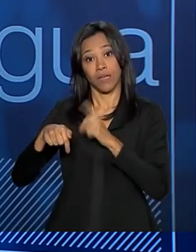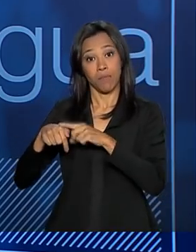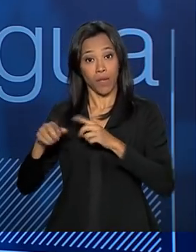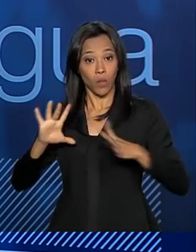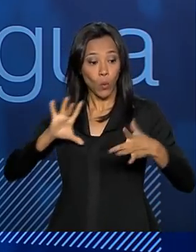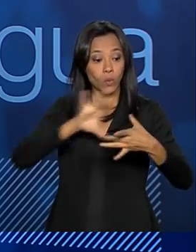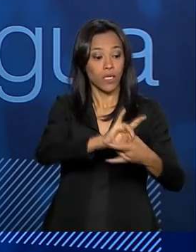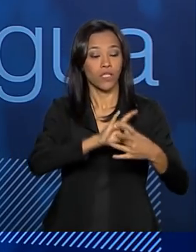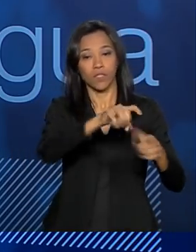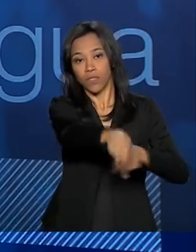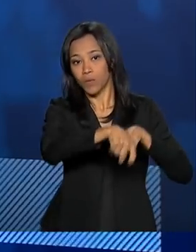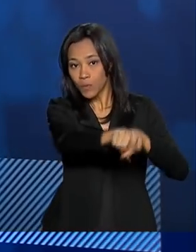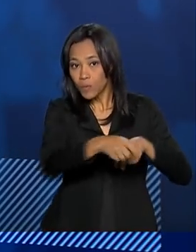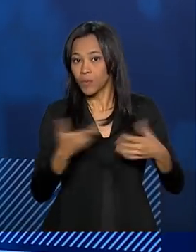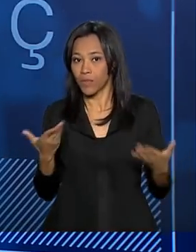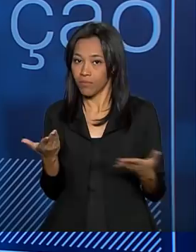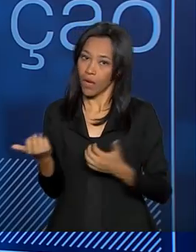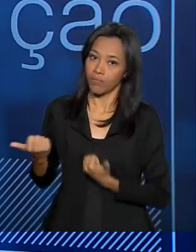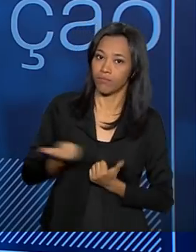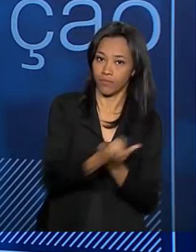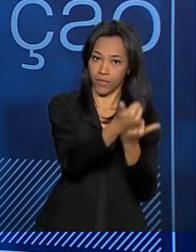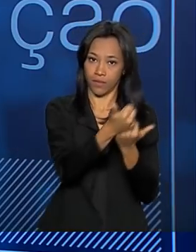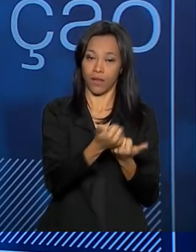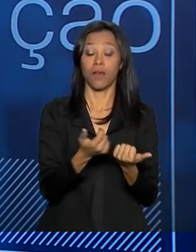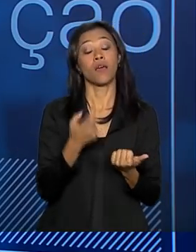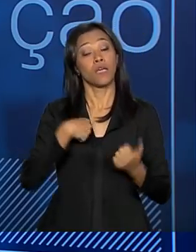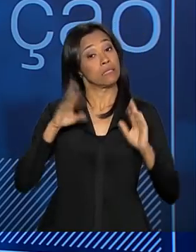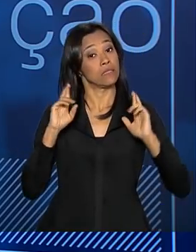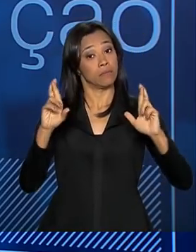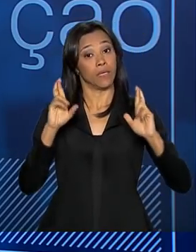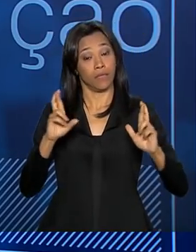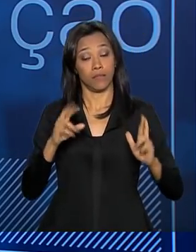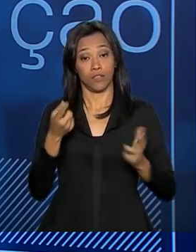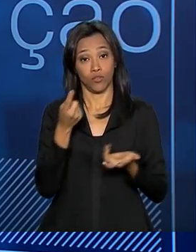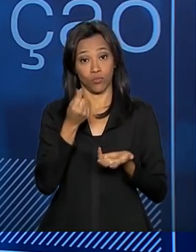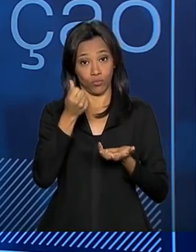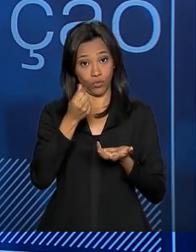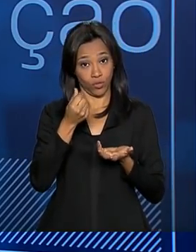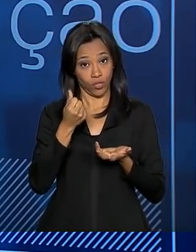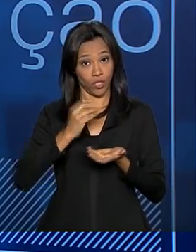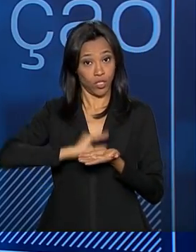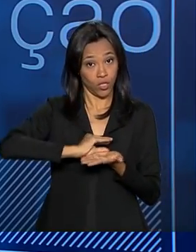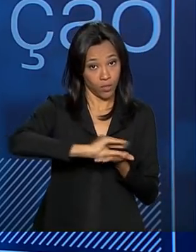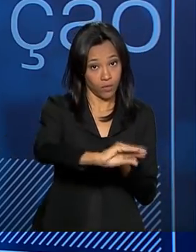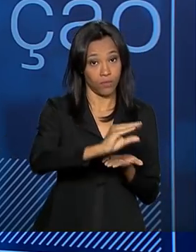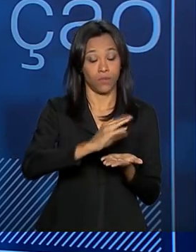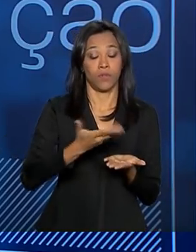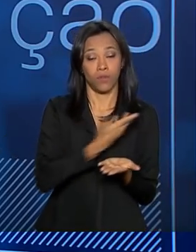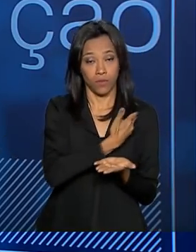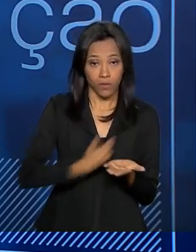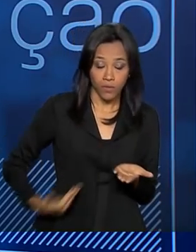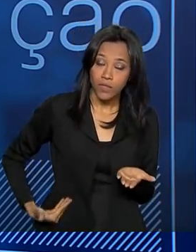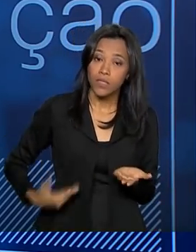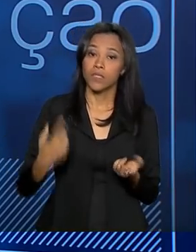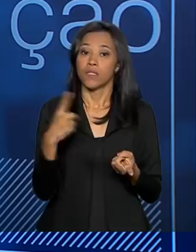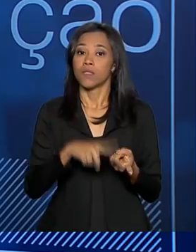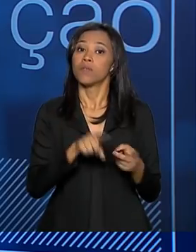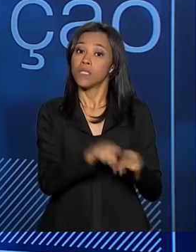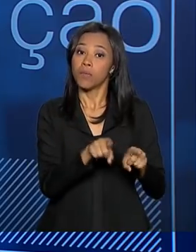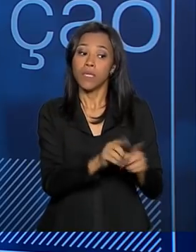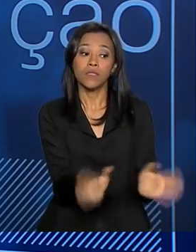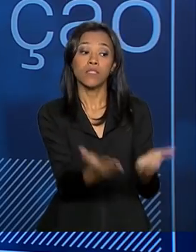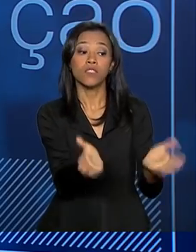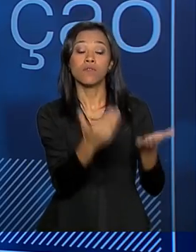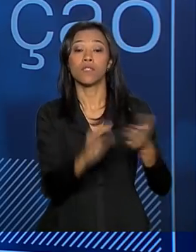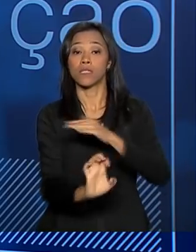Digital ou Agricultura 4.0. A gente espera que, com bastante investimento público, com bastante incentivo para a iniciativa privada,